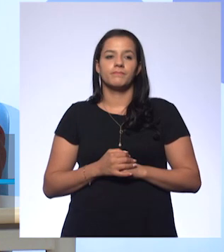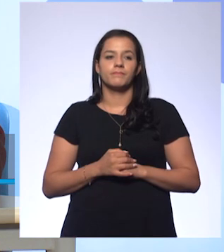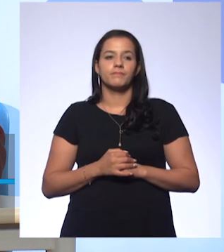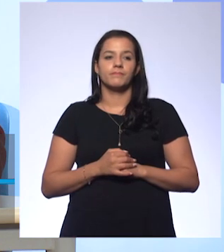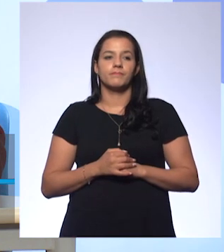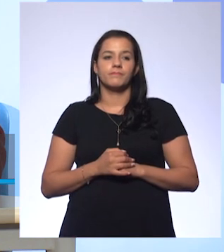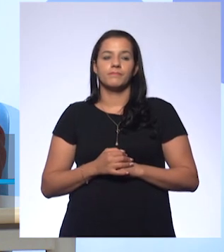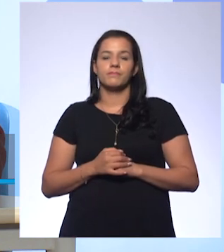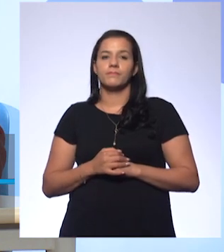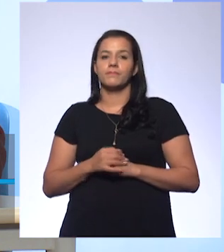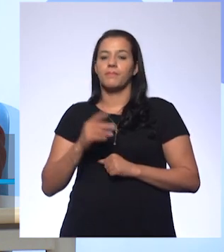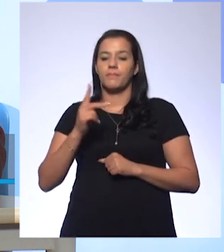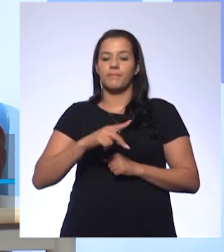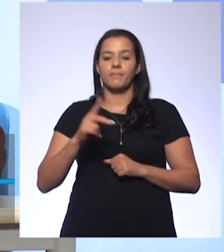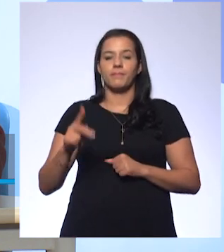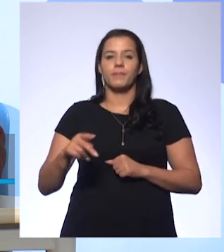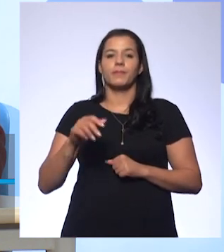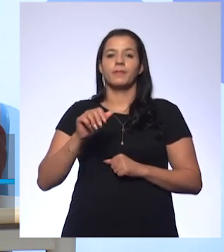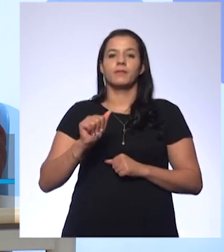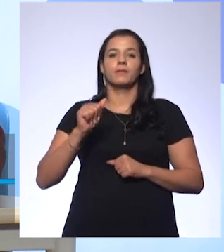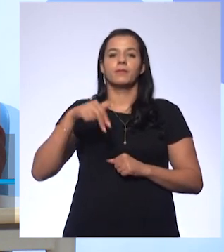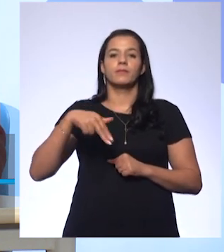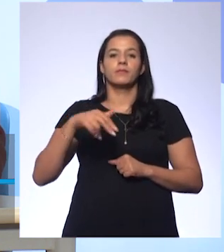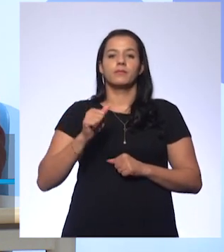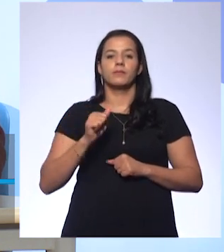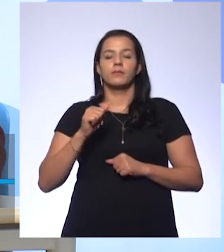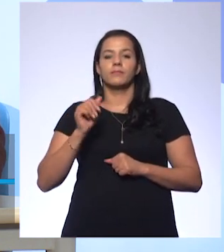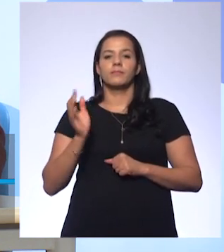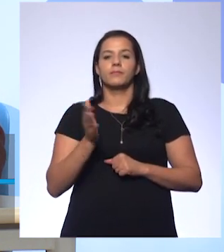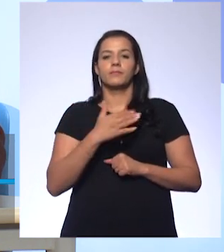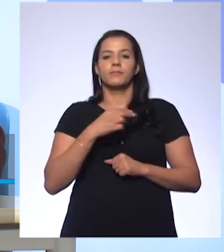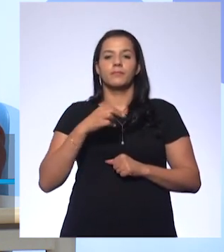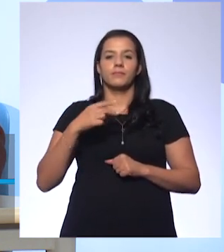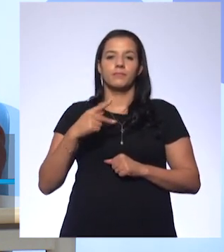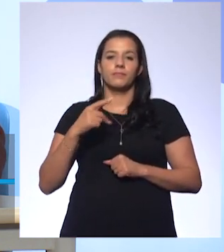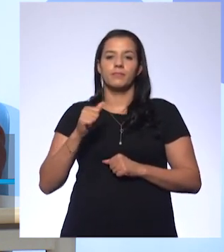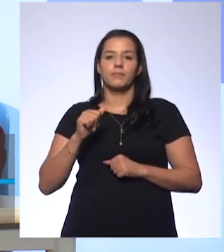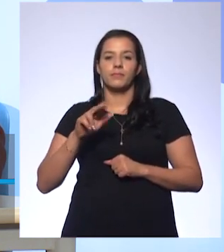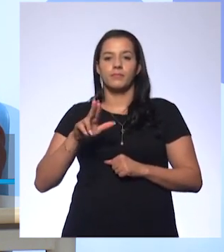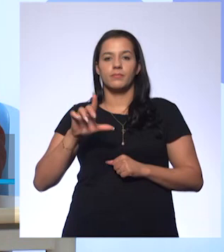Olha lá. A professora Ana Paula diz que um ótimo indicador de pH é a beterraba.